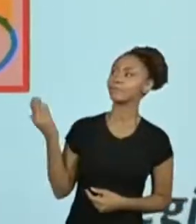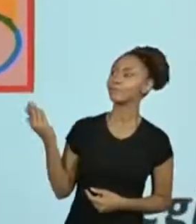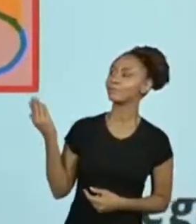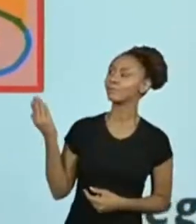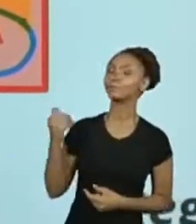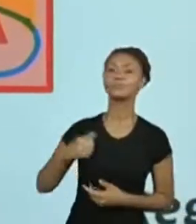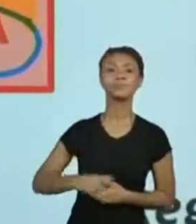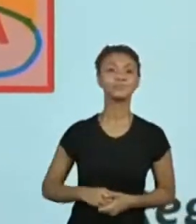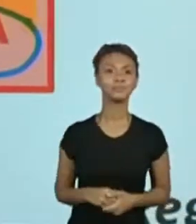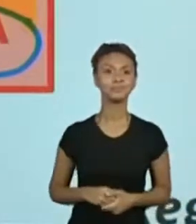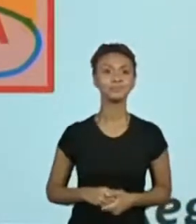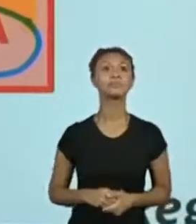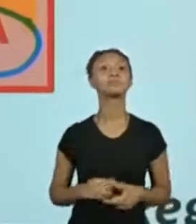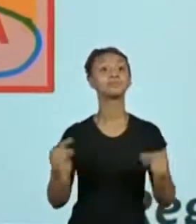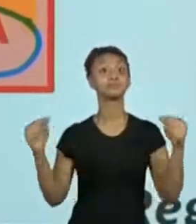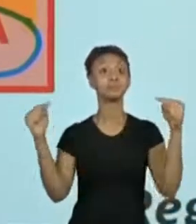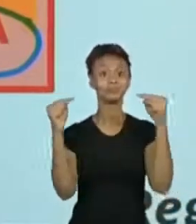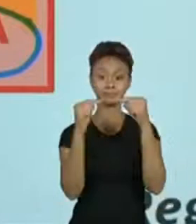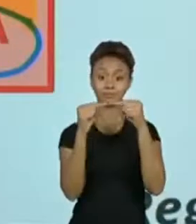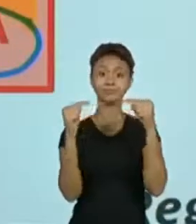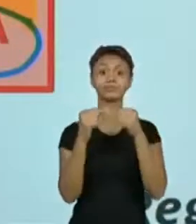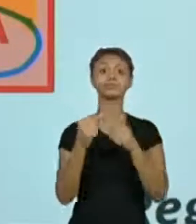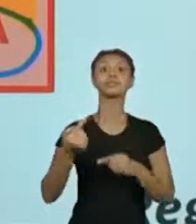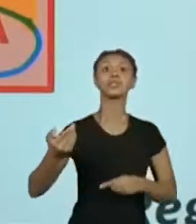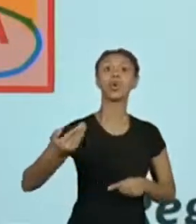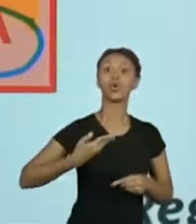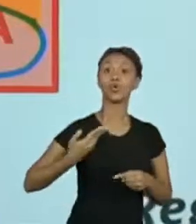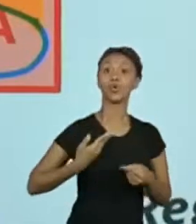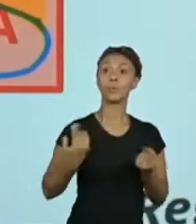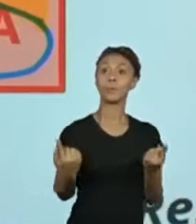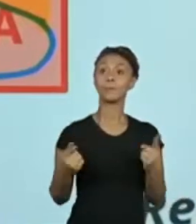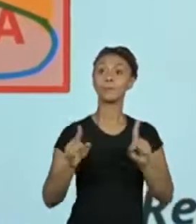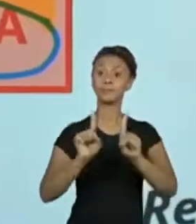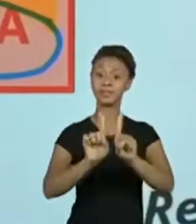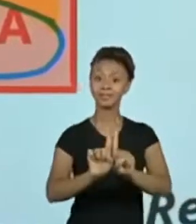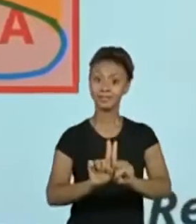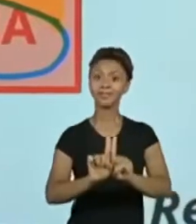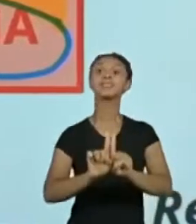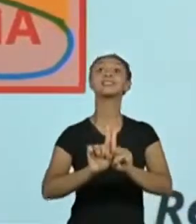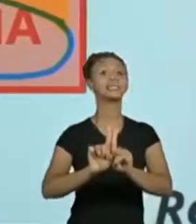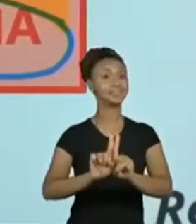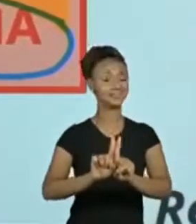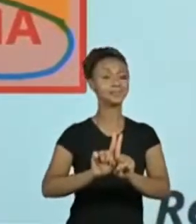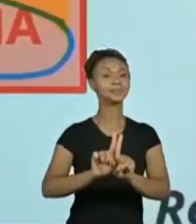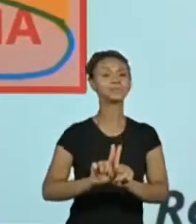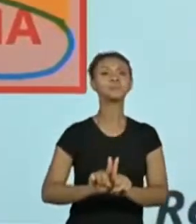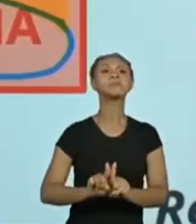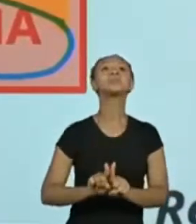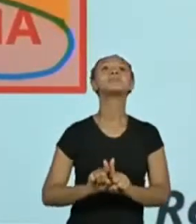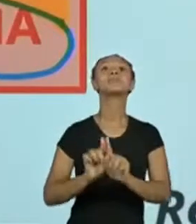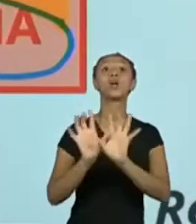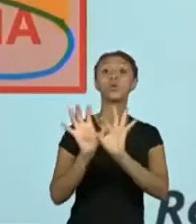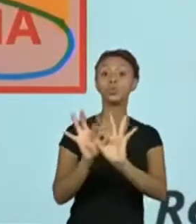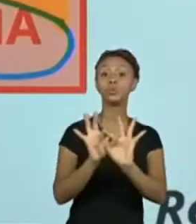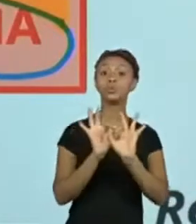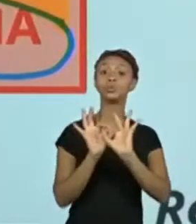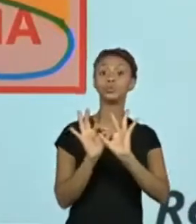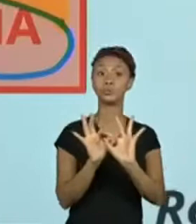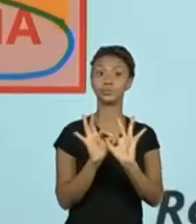relacionados, né? Ó, companheiros. Vocês acham? União.